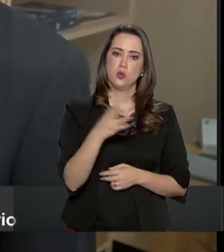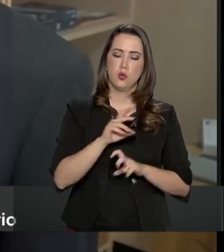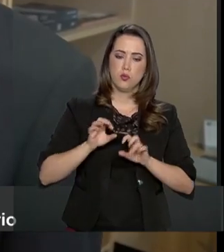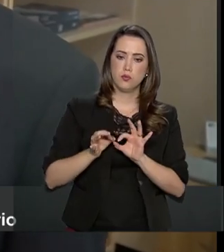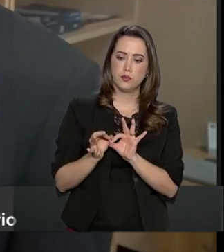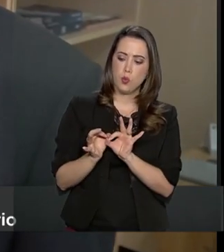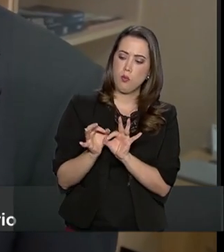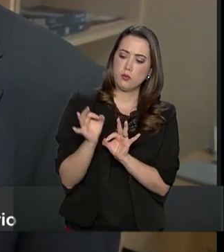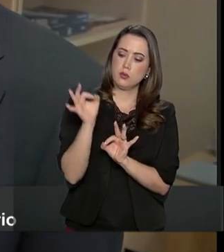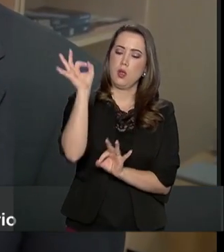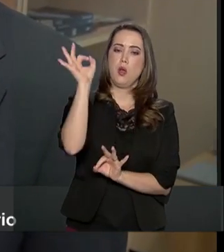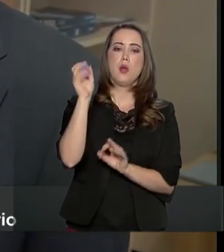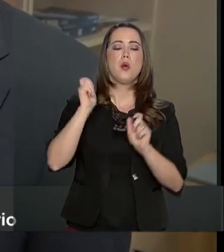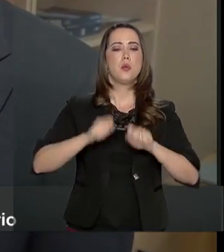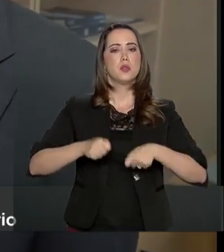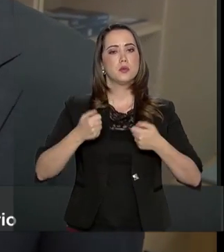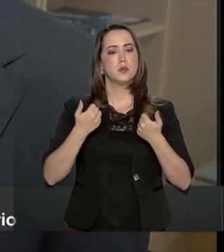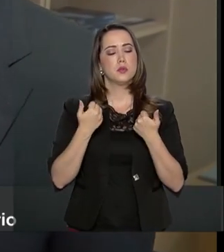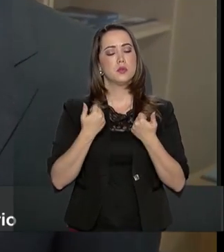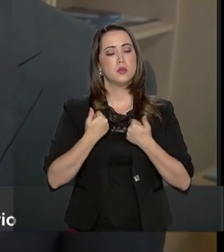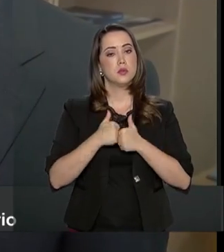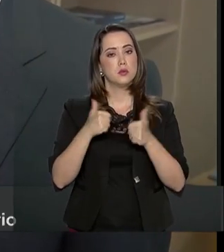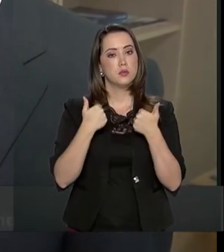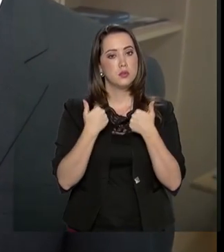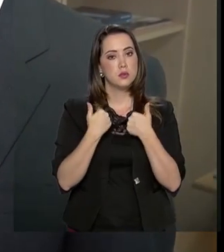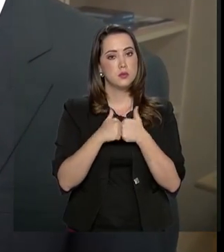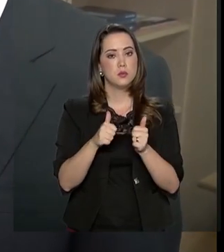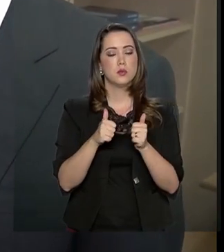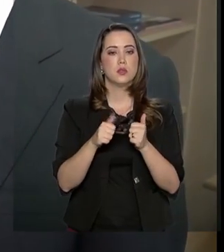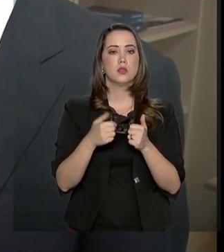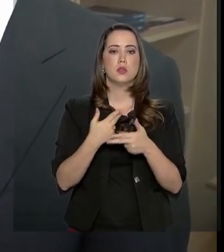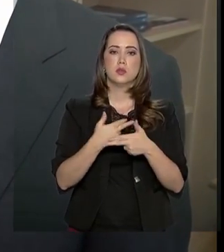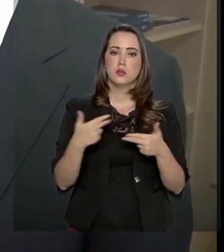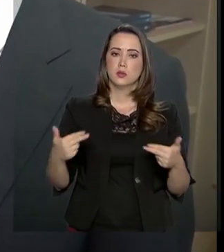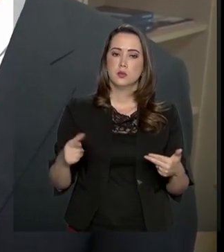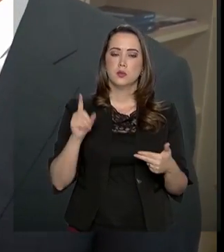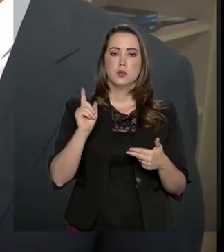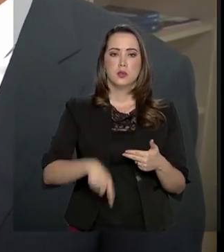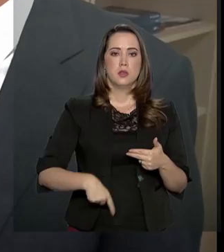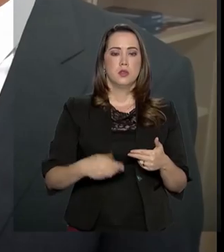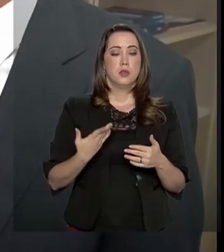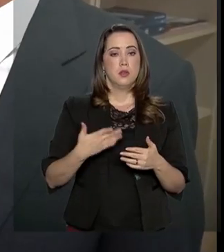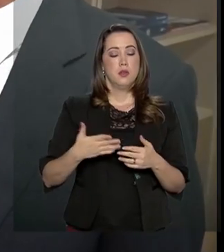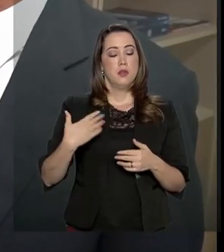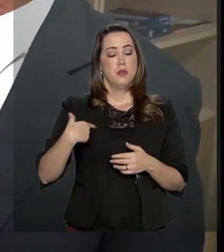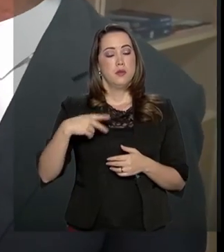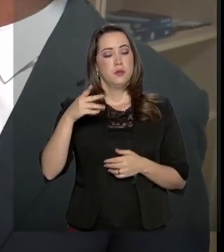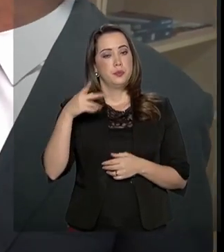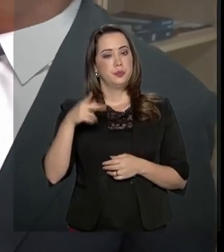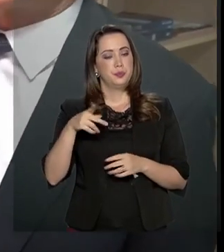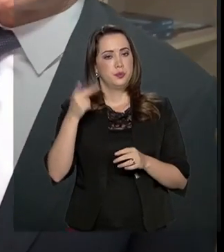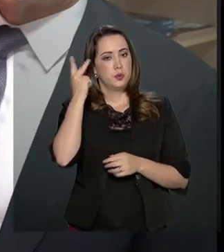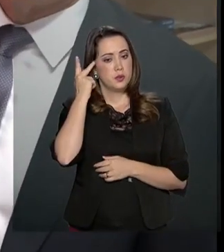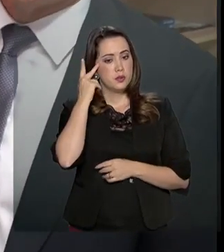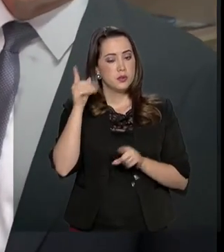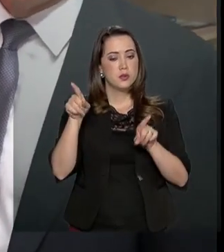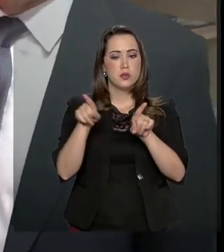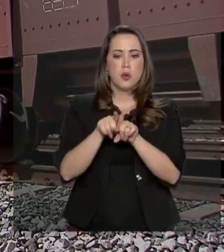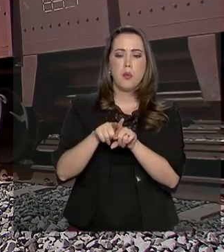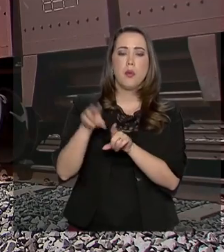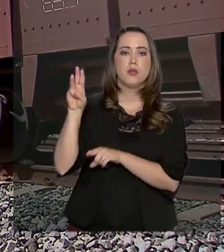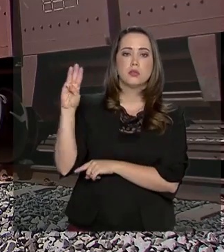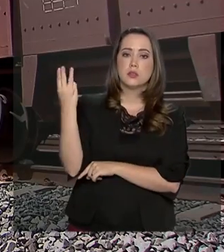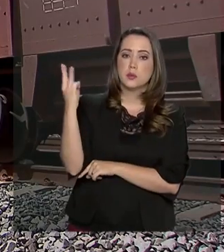logístico permitirá que a nossa carga de produção vá do Porto de Santos até o Porto de Itaquino,